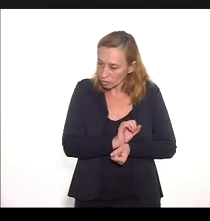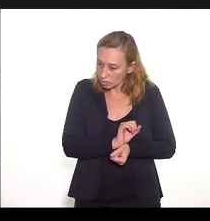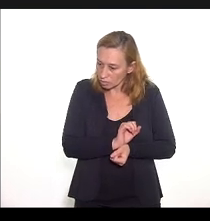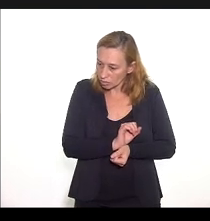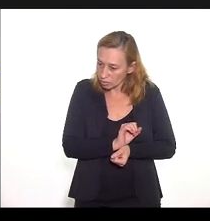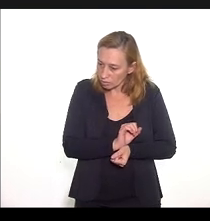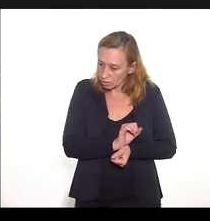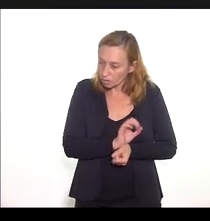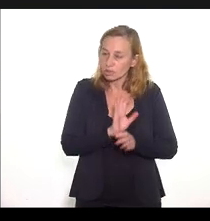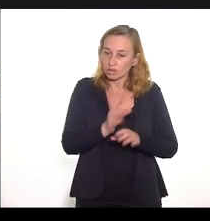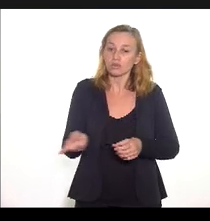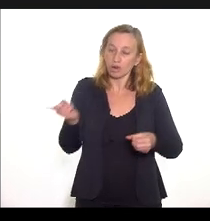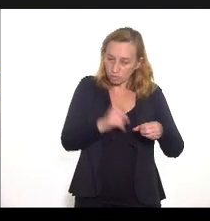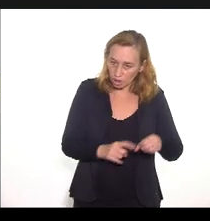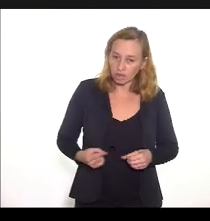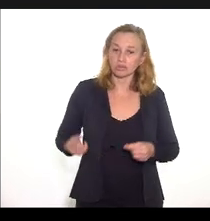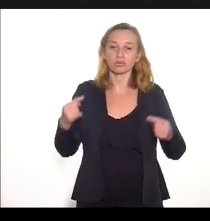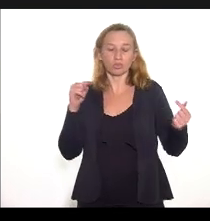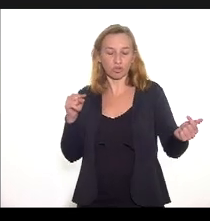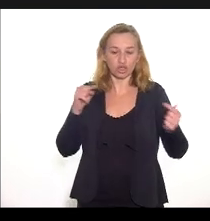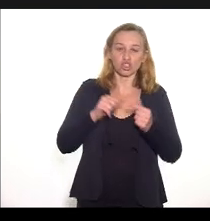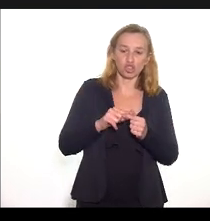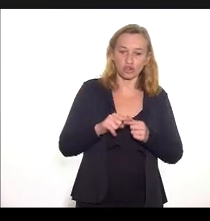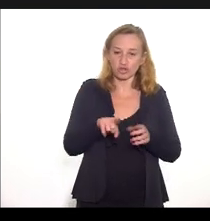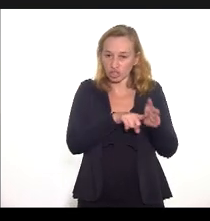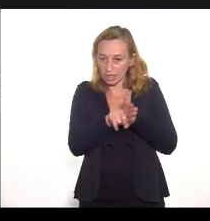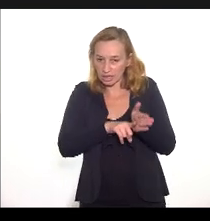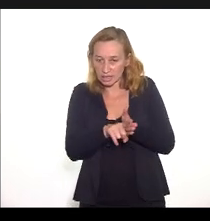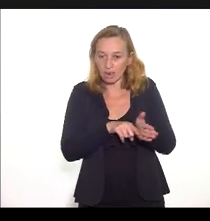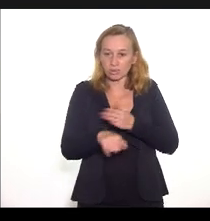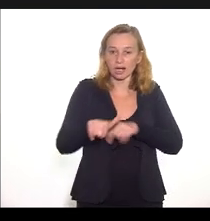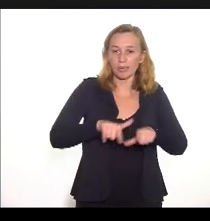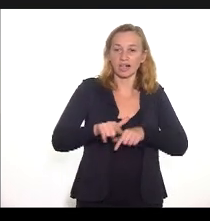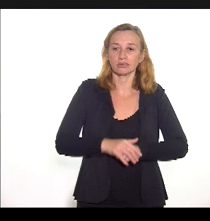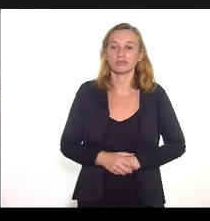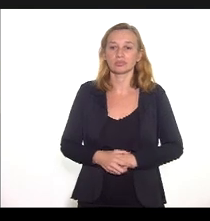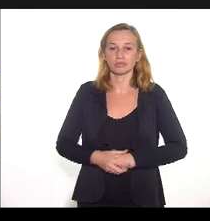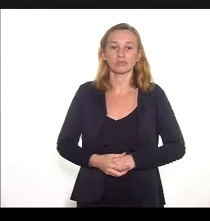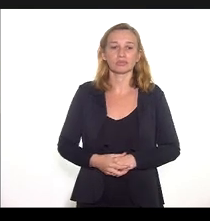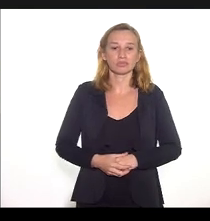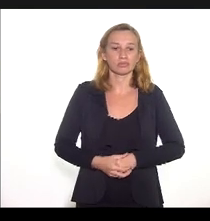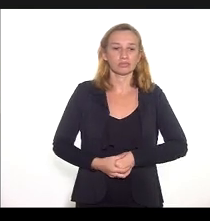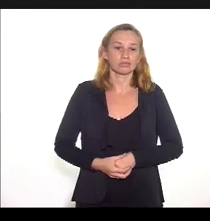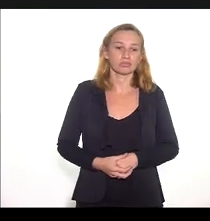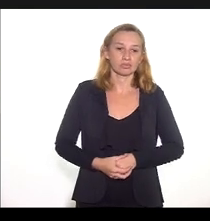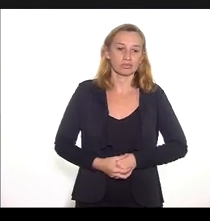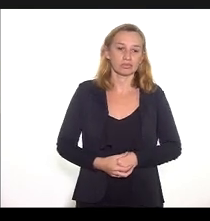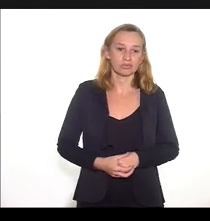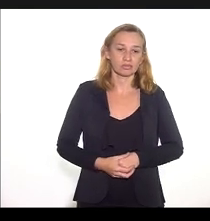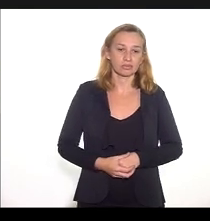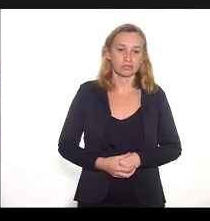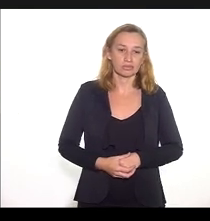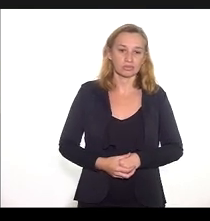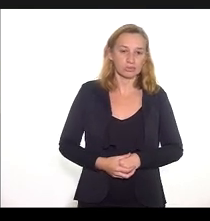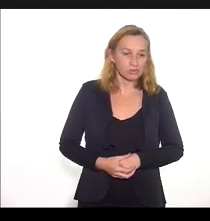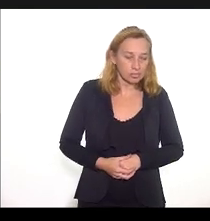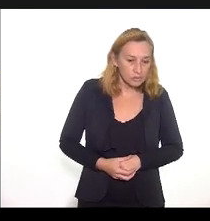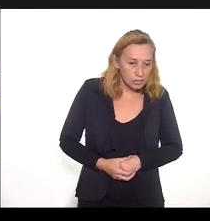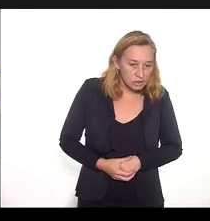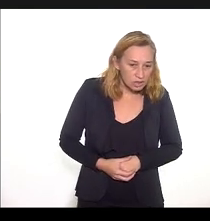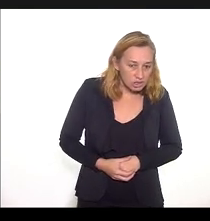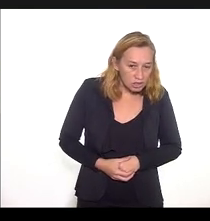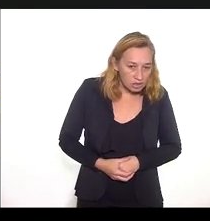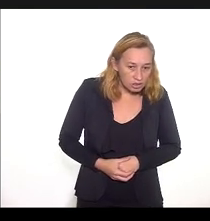objetivo monitorar e analisar o exercício. e analisar o exercício.